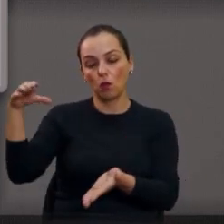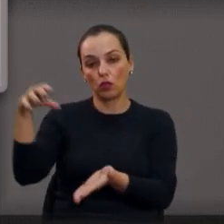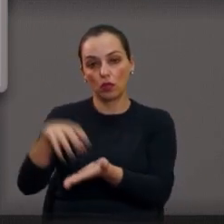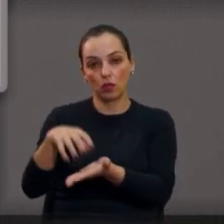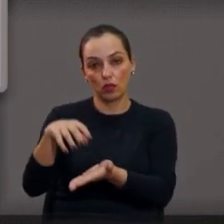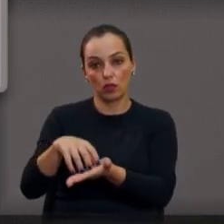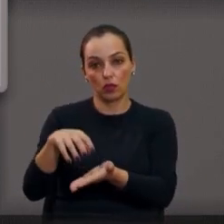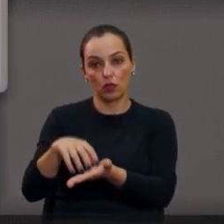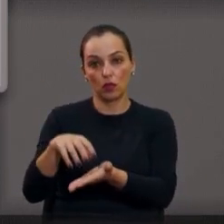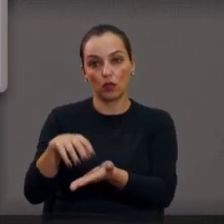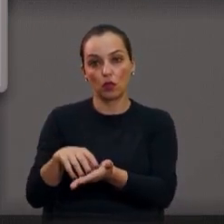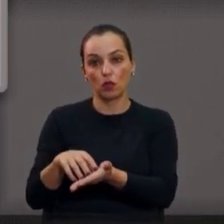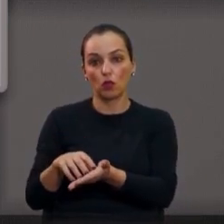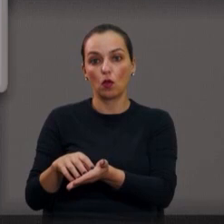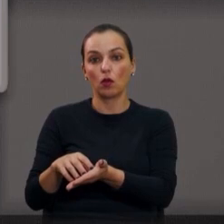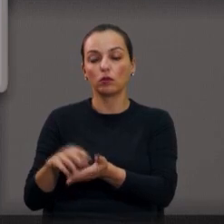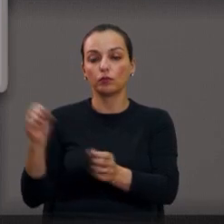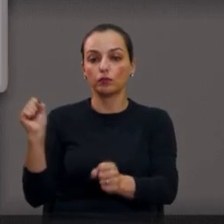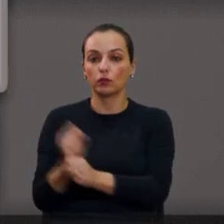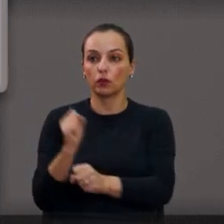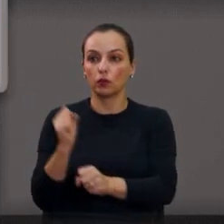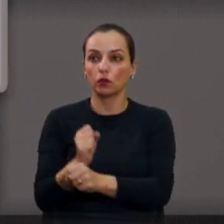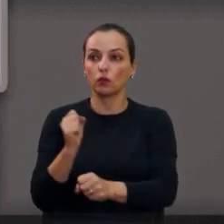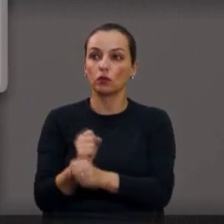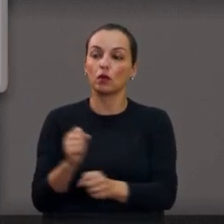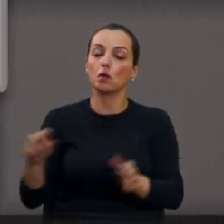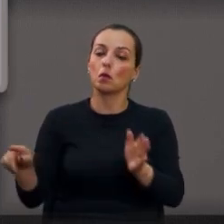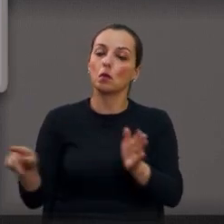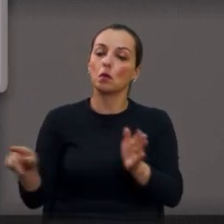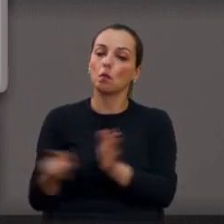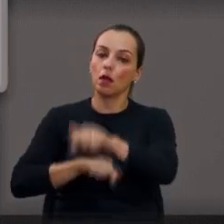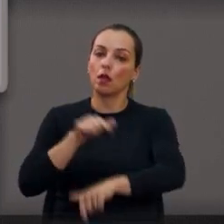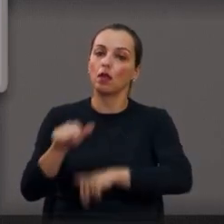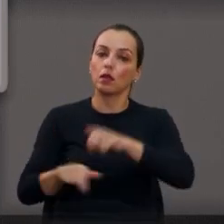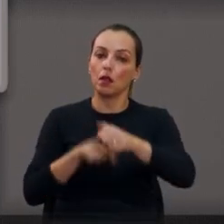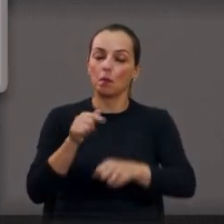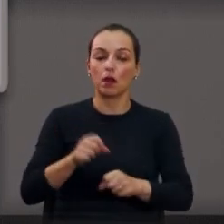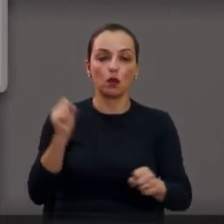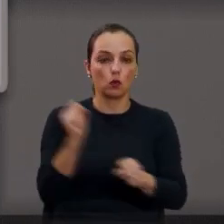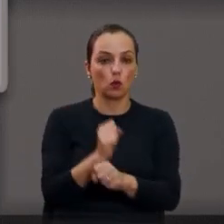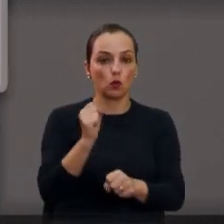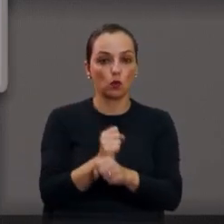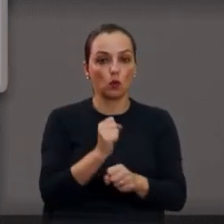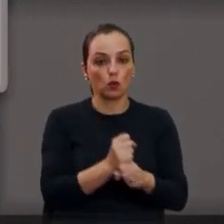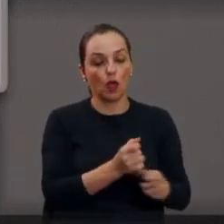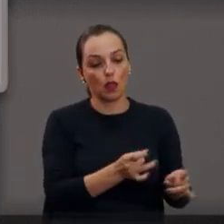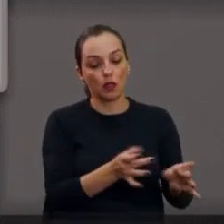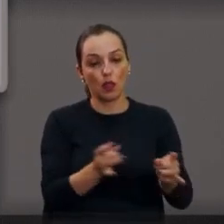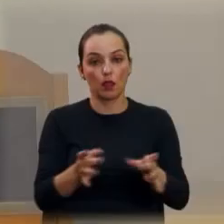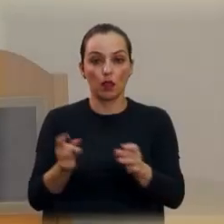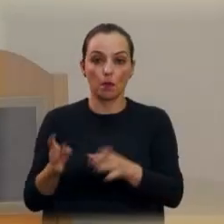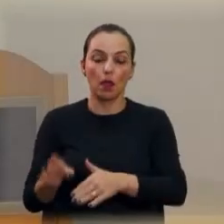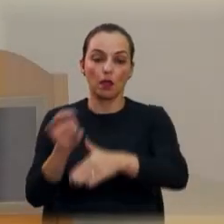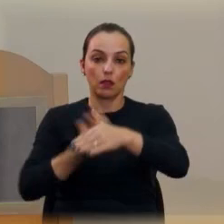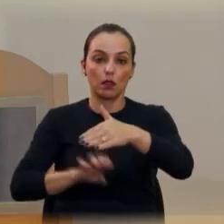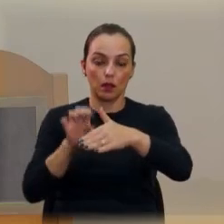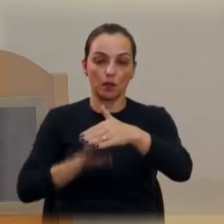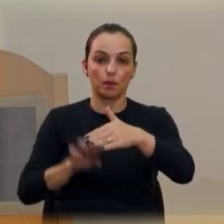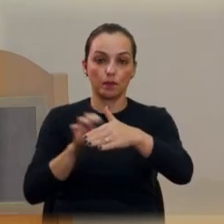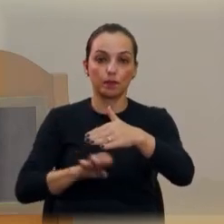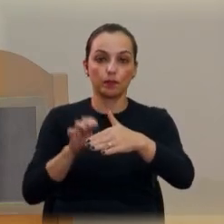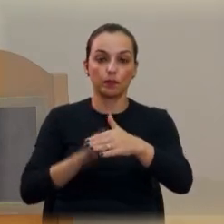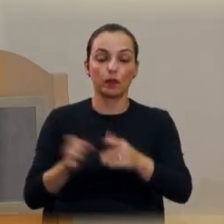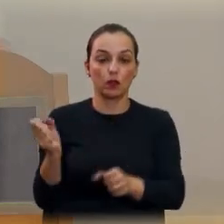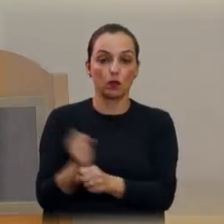desde o pedreiro, que irá trabalhar na obra até as empresas de venda de materiais de construção, gerando uma cadeia